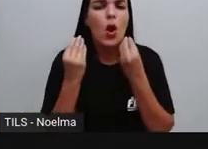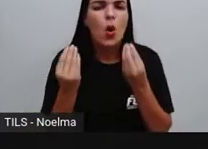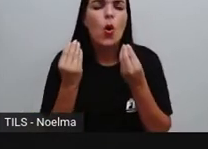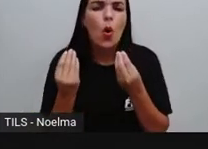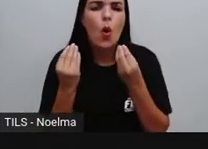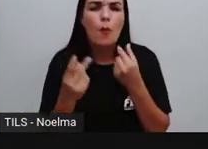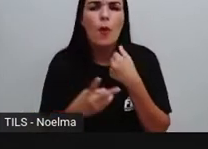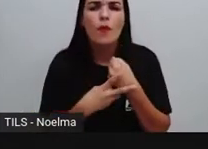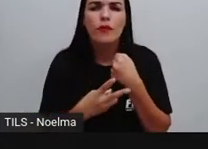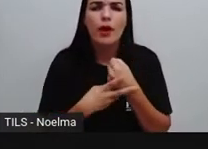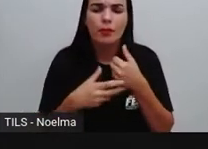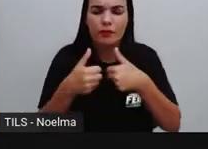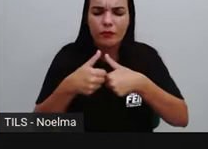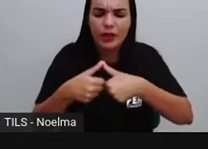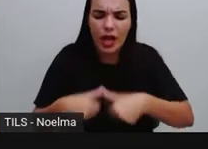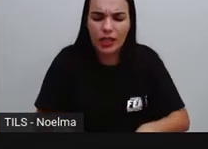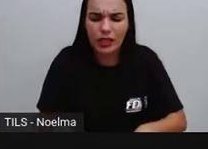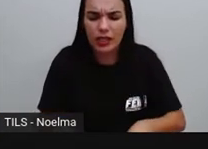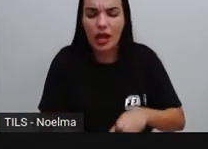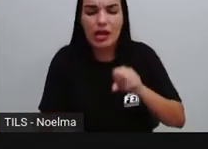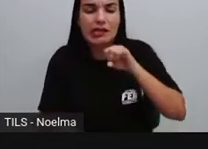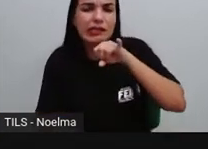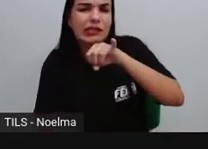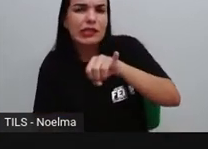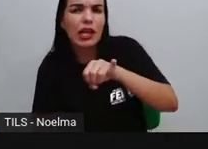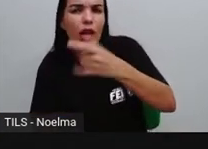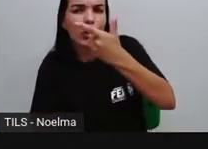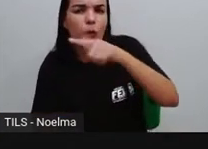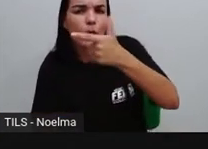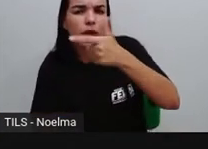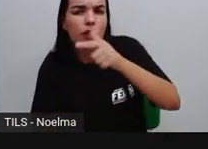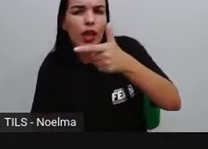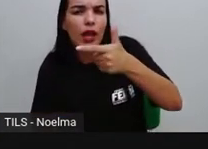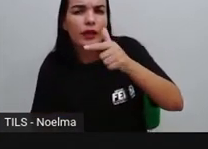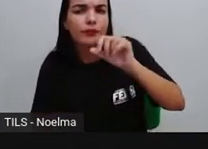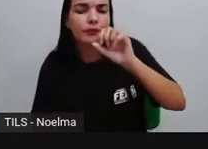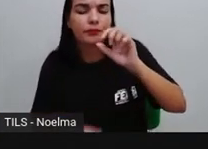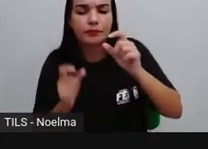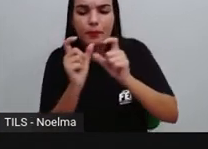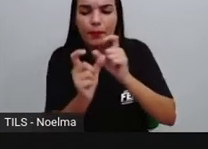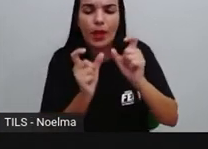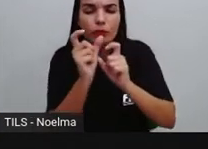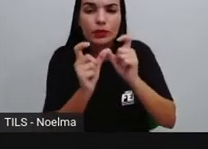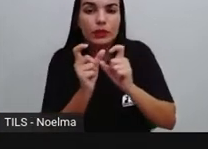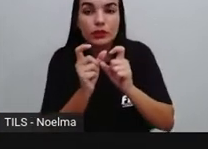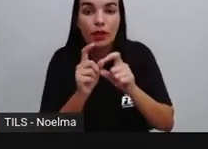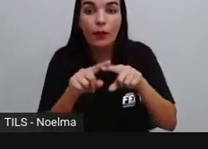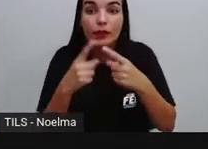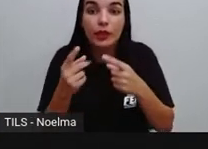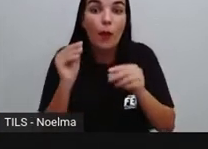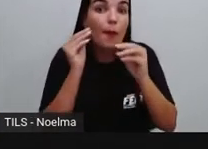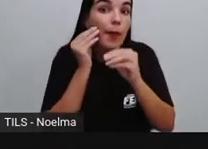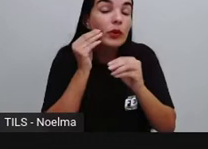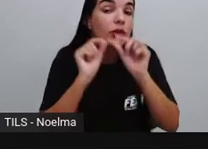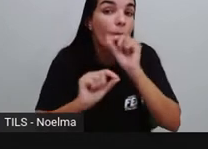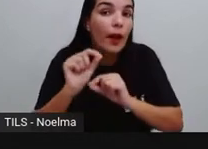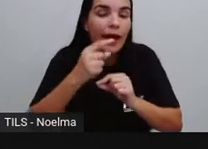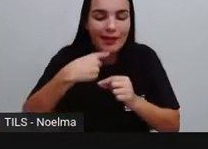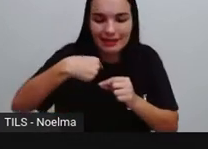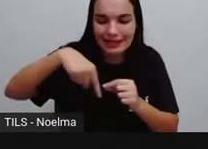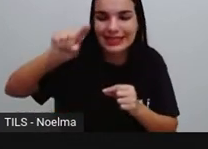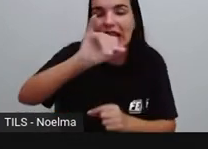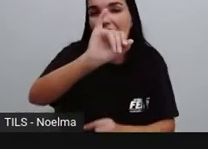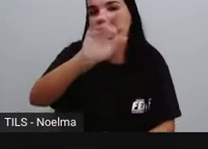é que esse verbo ficaria no infinitivo? Vai, indica a ação, ir. Então, ficaria